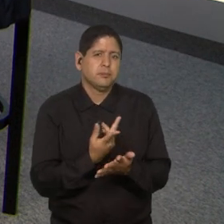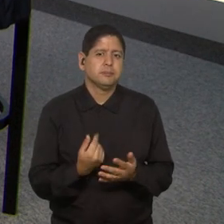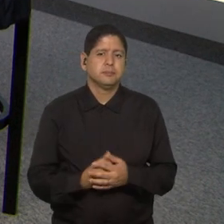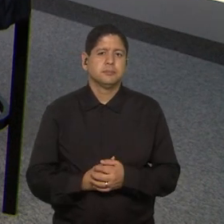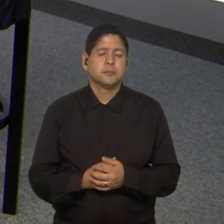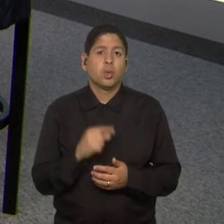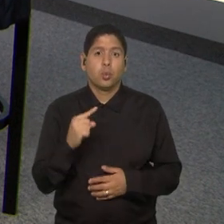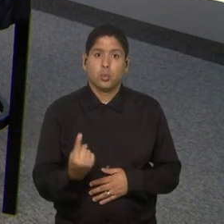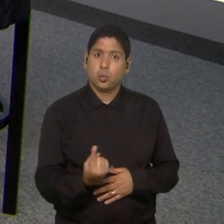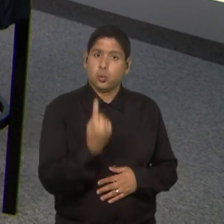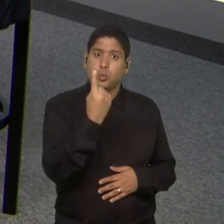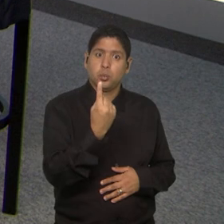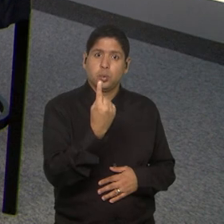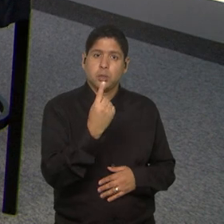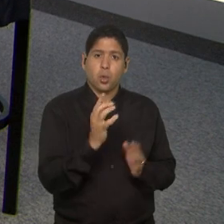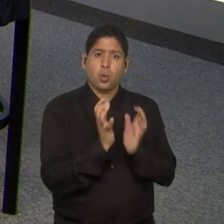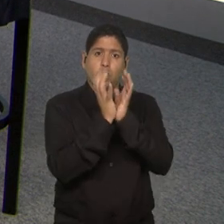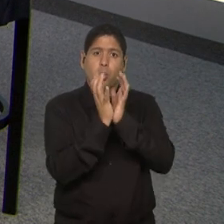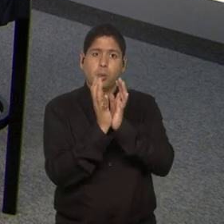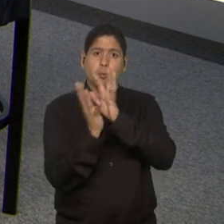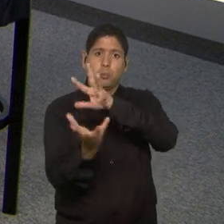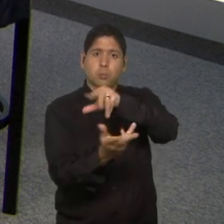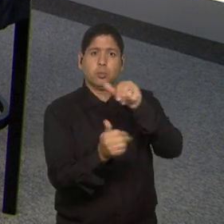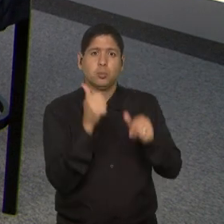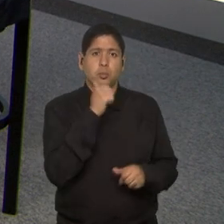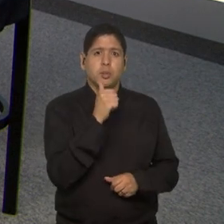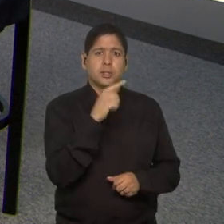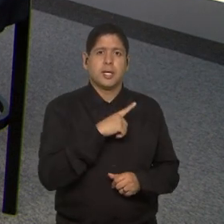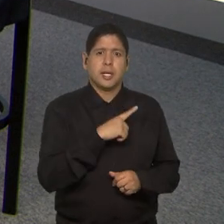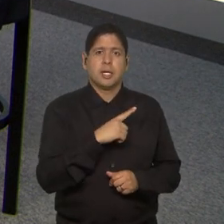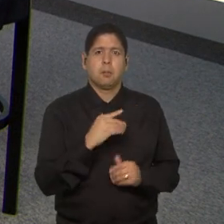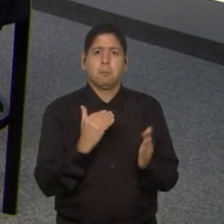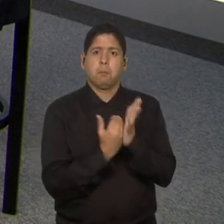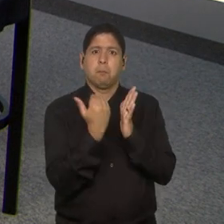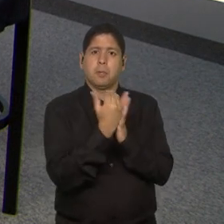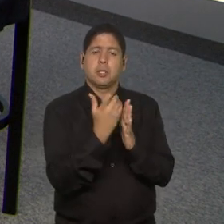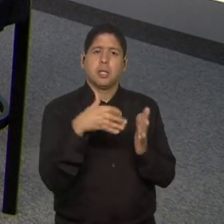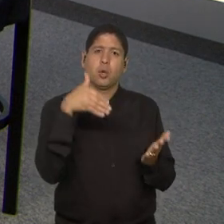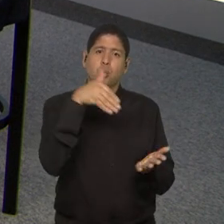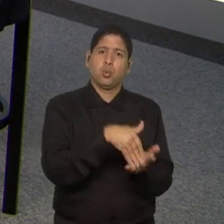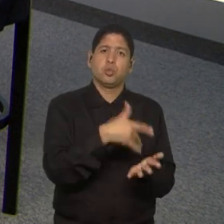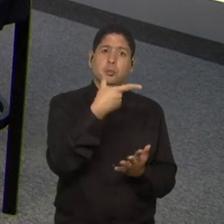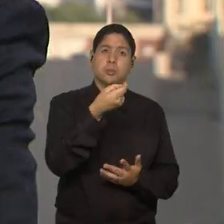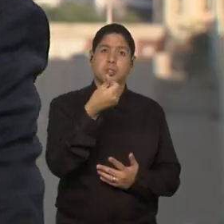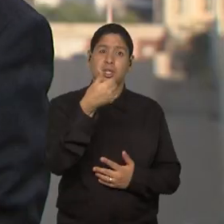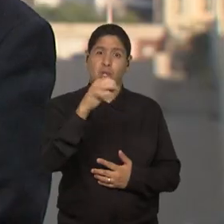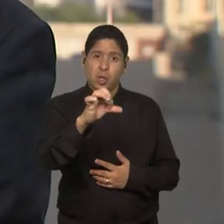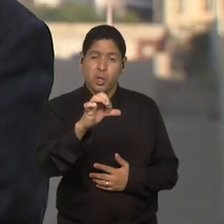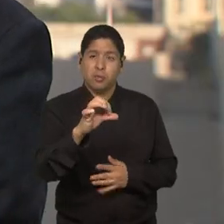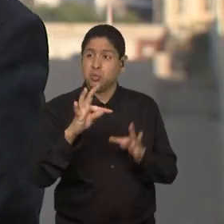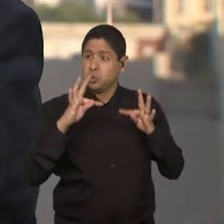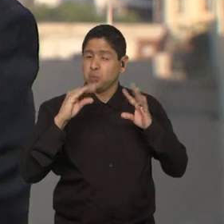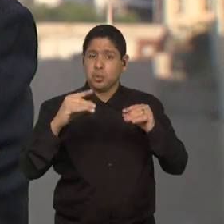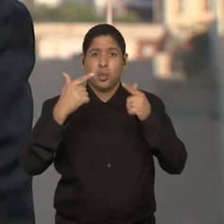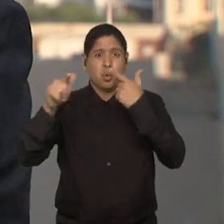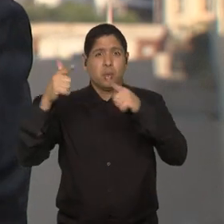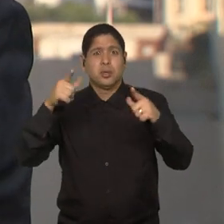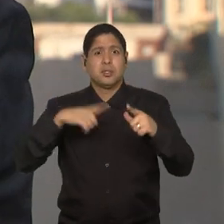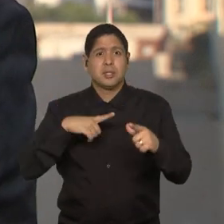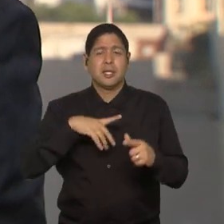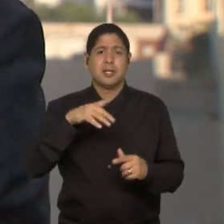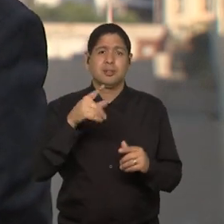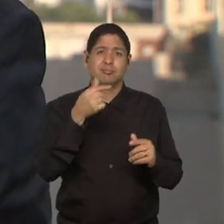única Copa do Mundo feminina que foi superavitária foi a última de 2019. Todas as outras foram